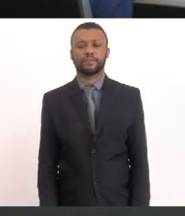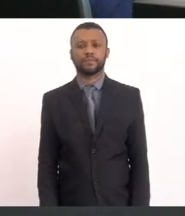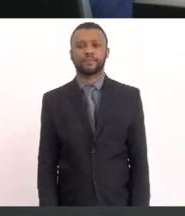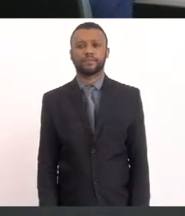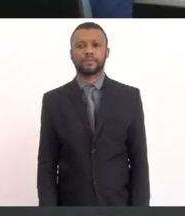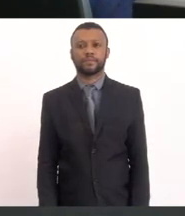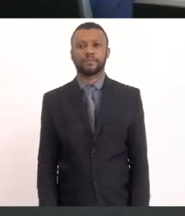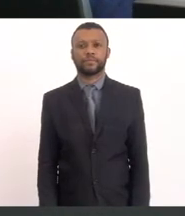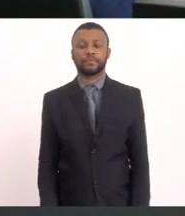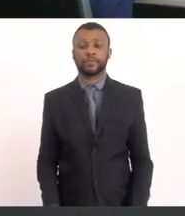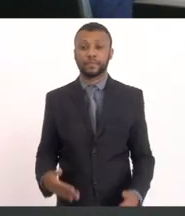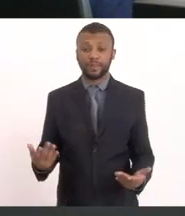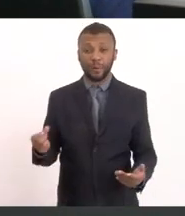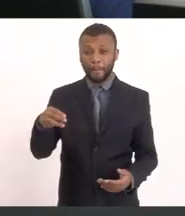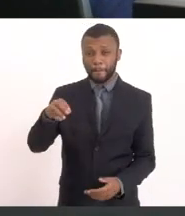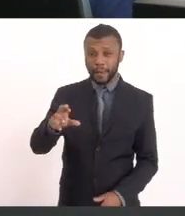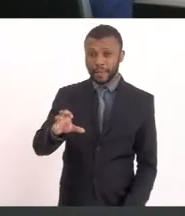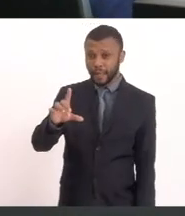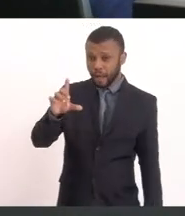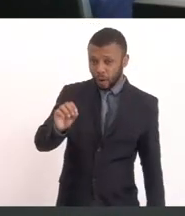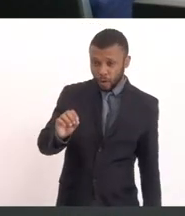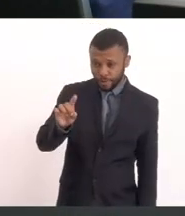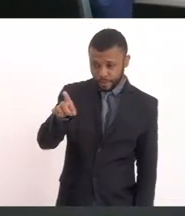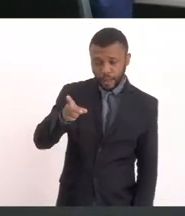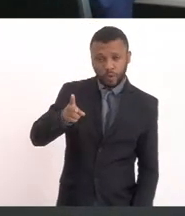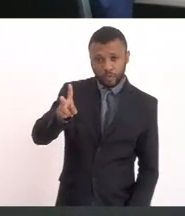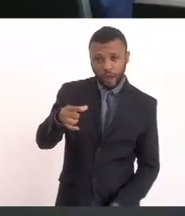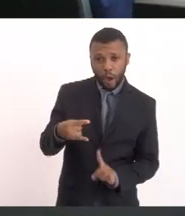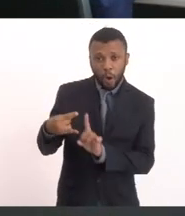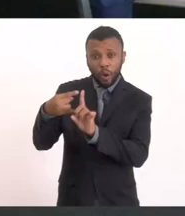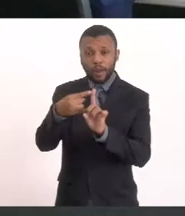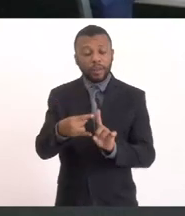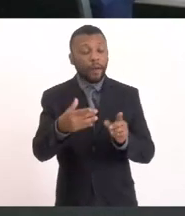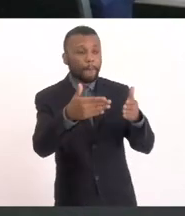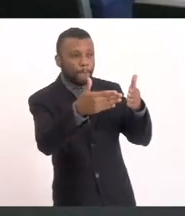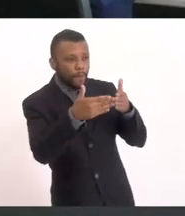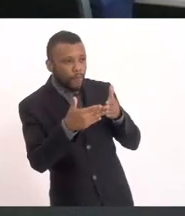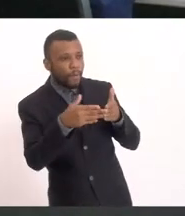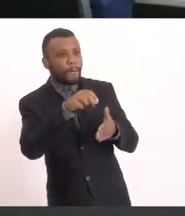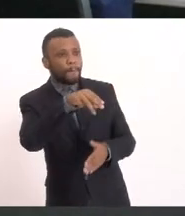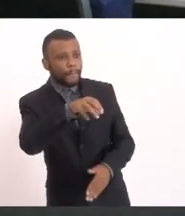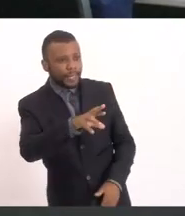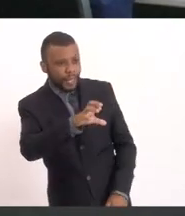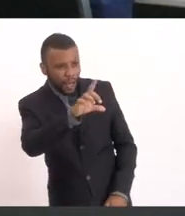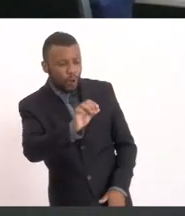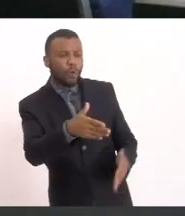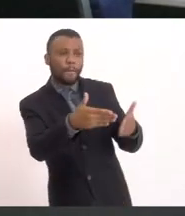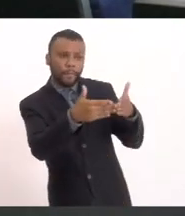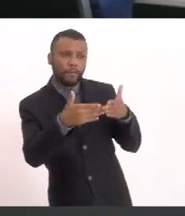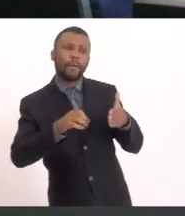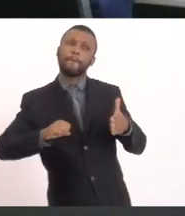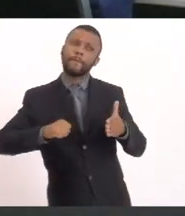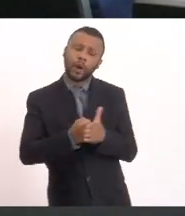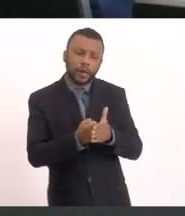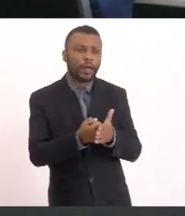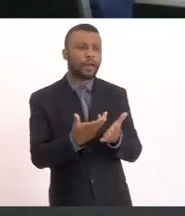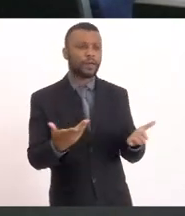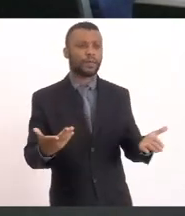Marcelo Nogueira Está online Isso Por favor Marcelo Marcelo Por favor Bloqueia isso